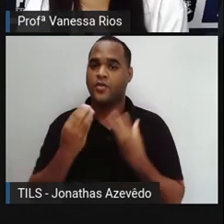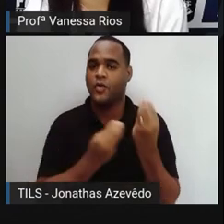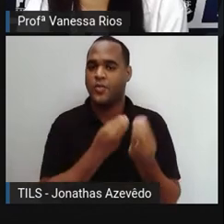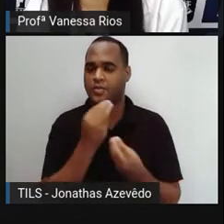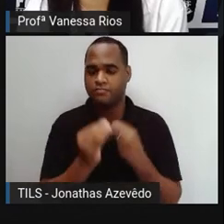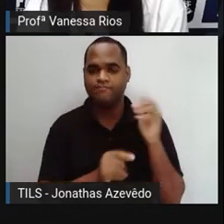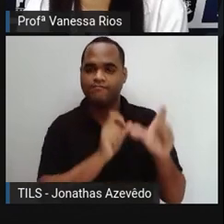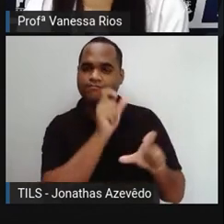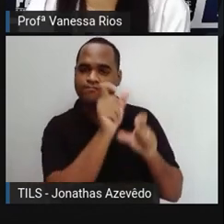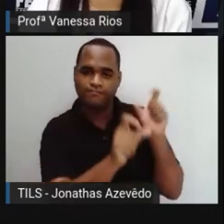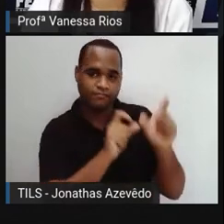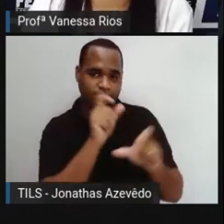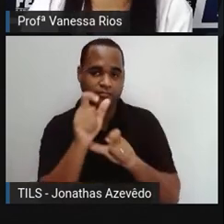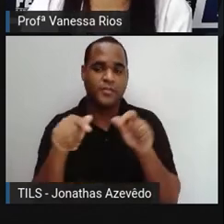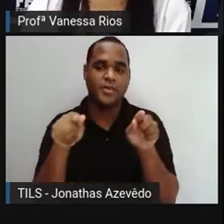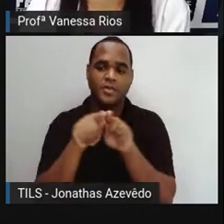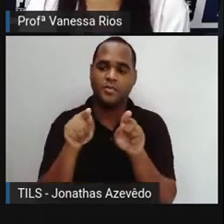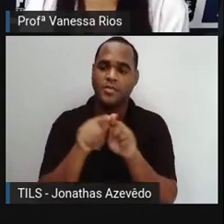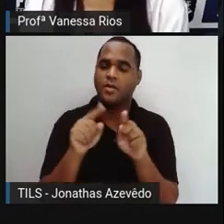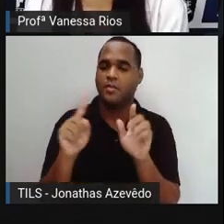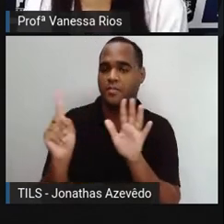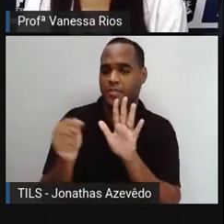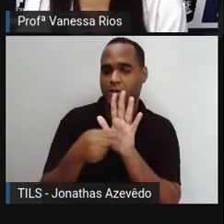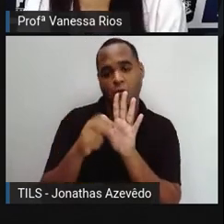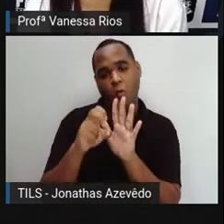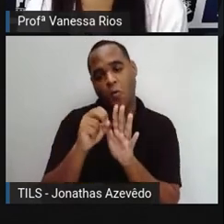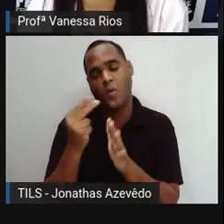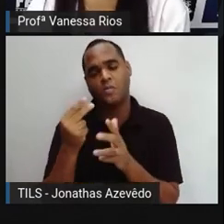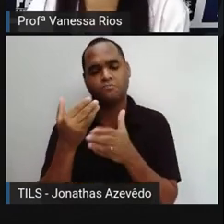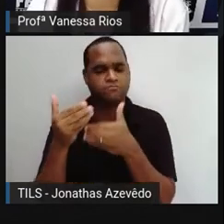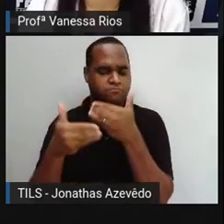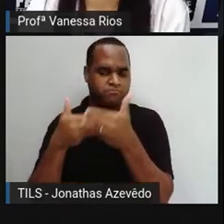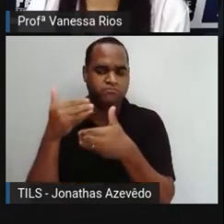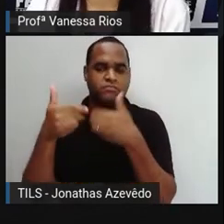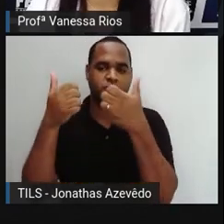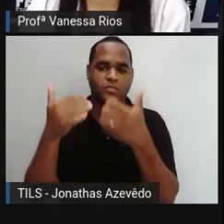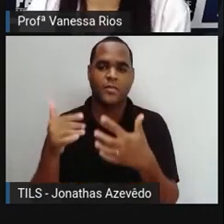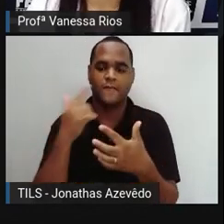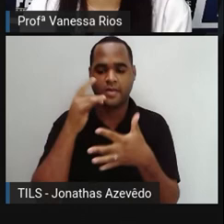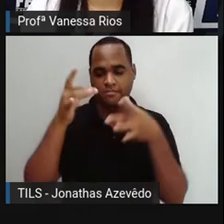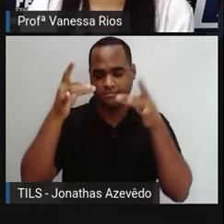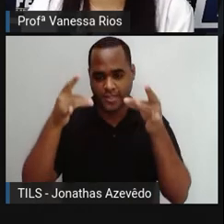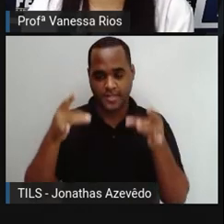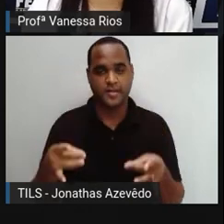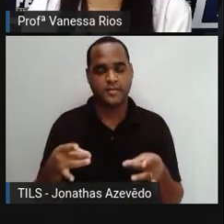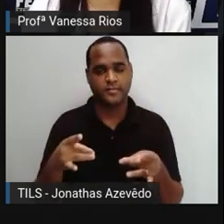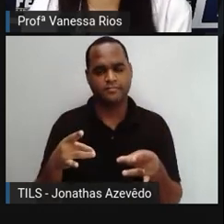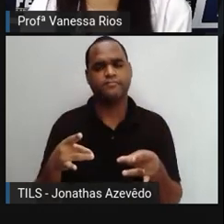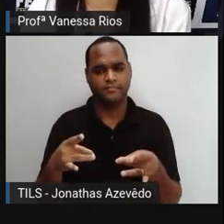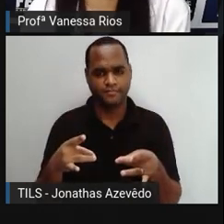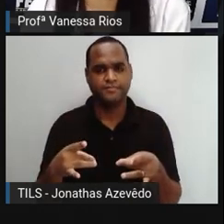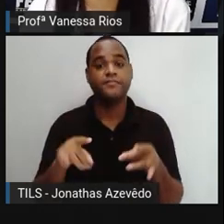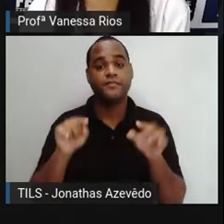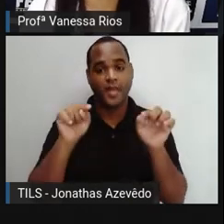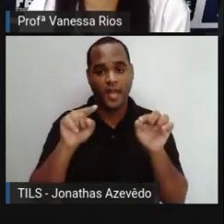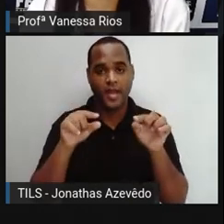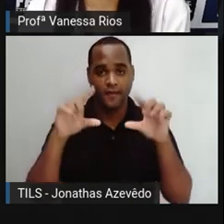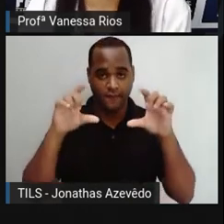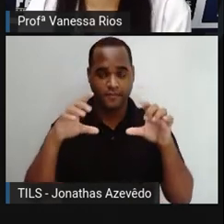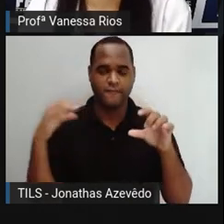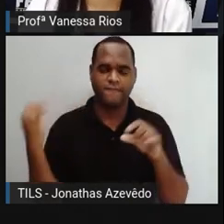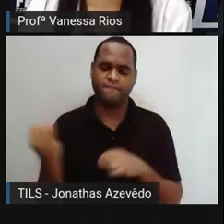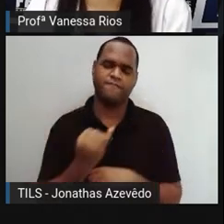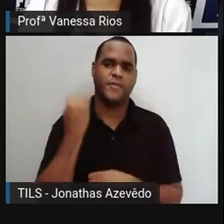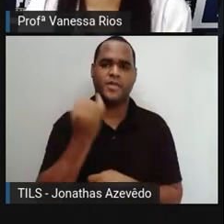características objetivas ou subjetivas do que está sendo detalhado. E aí, esse fato é bem importante